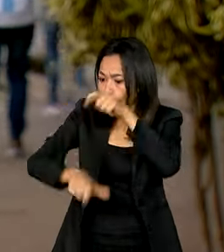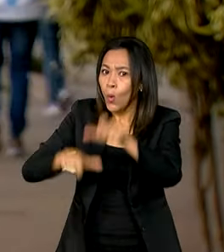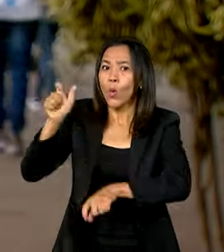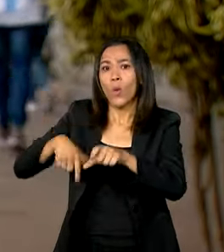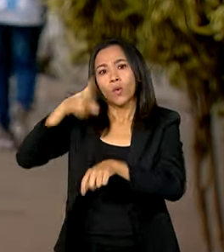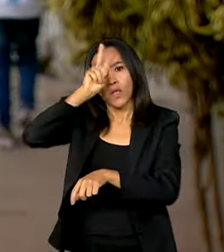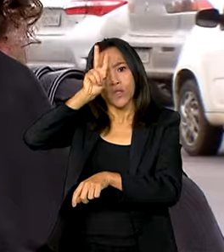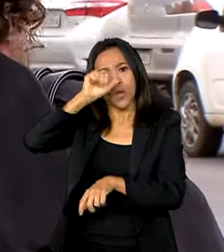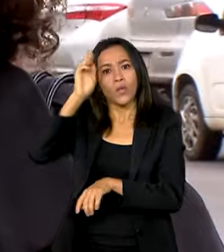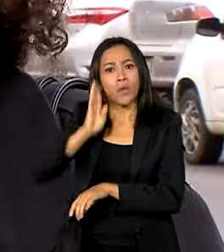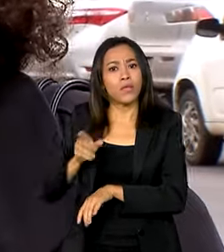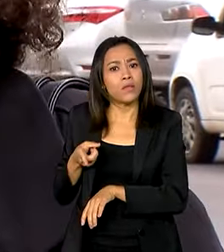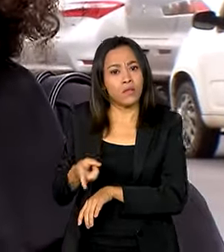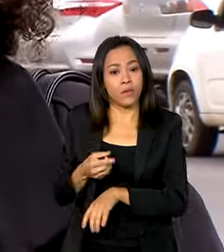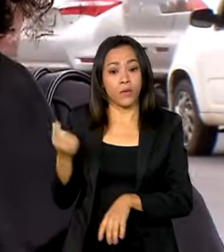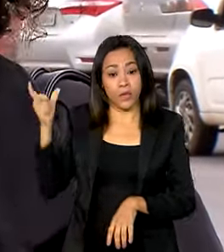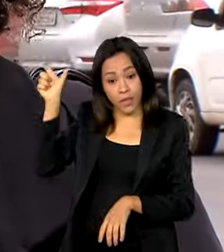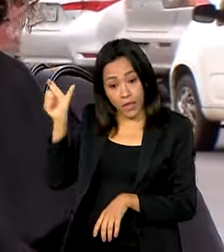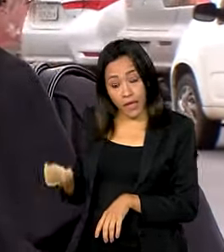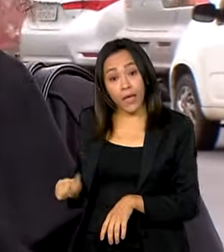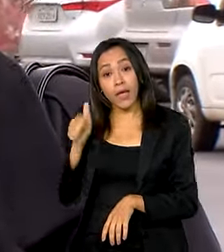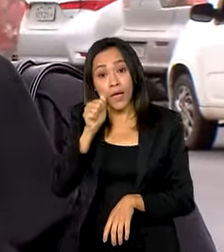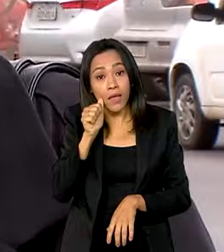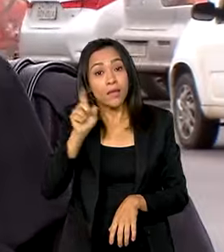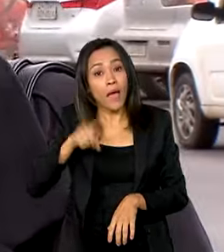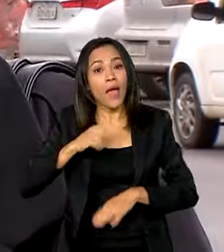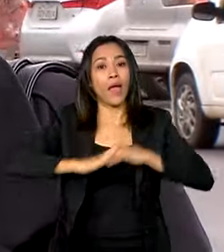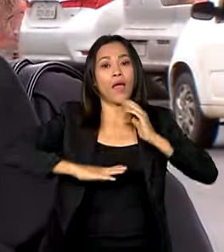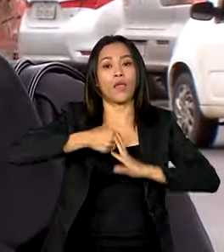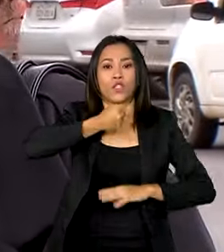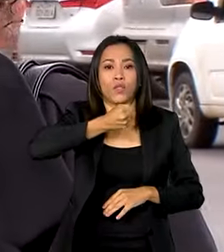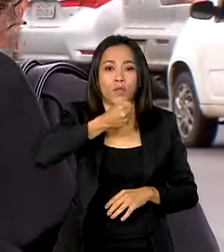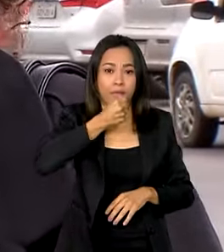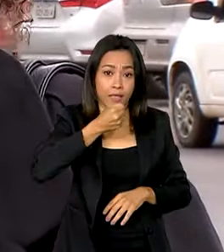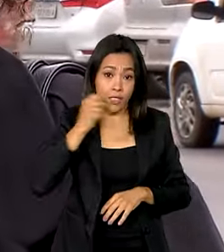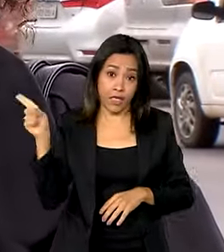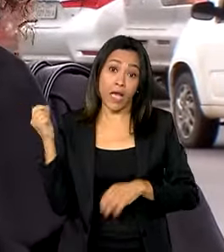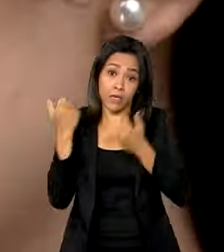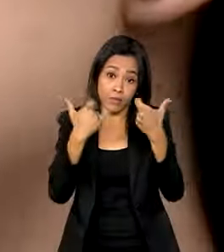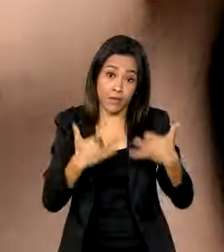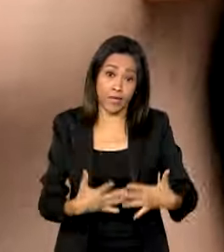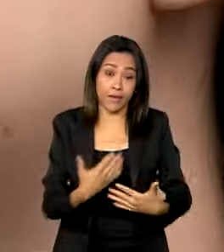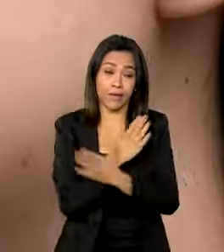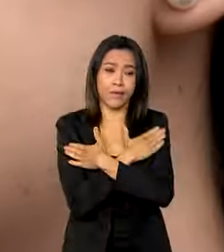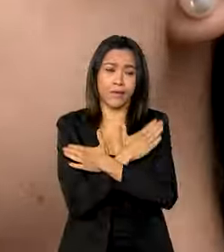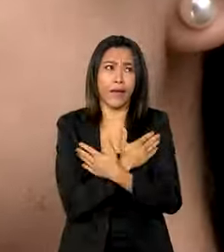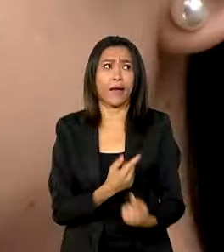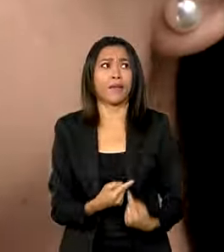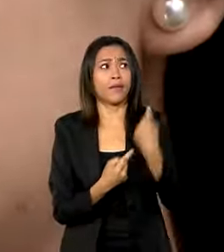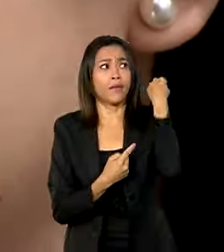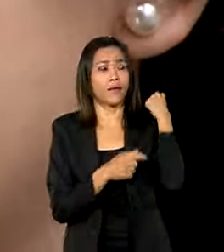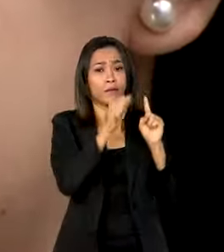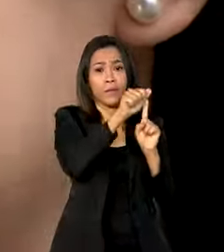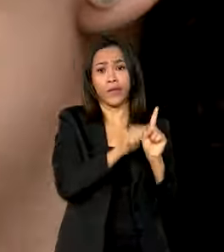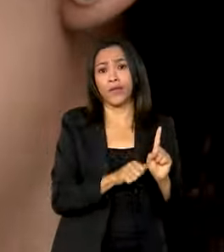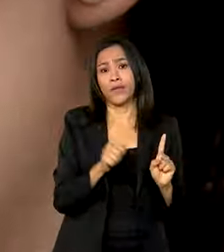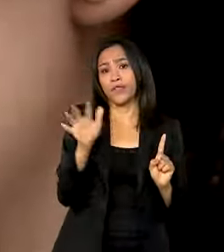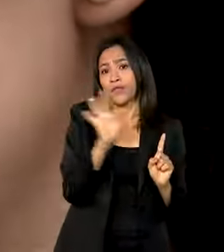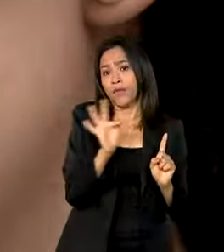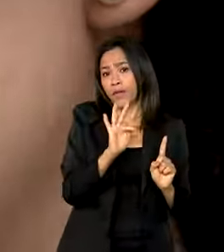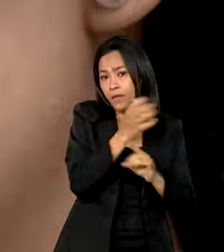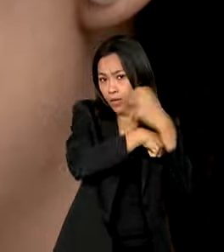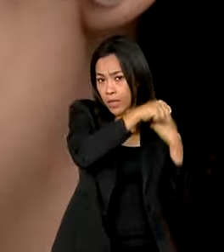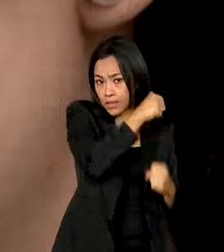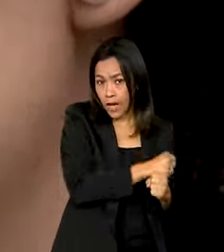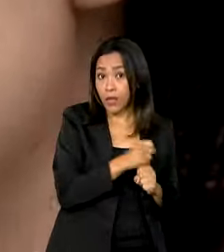história brasileira. Eduarda Espósito é jornalista e conta que estava desempregada desde fevereiro do ano passado. Em